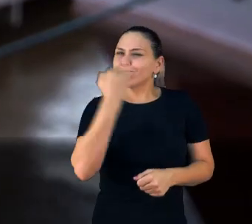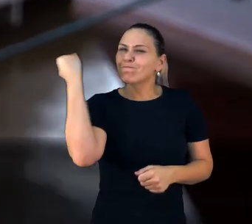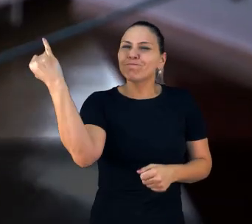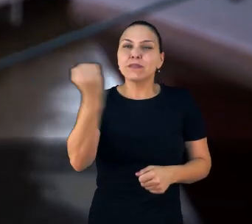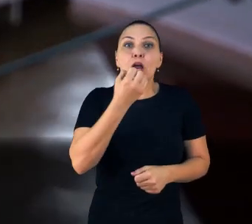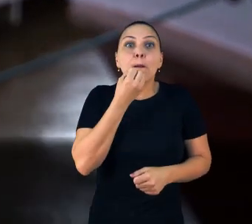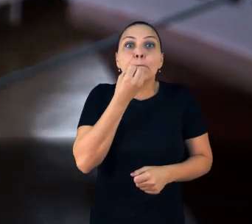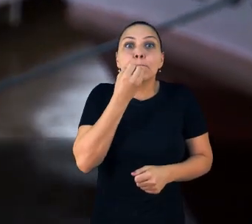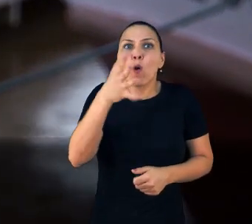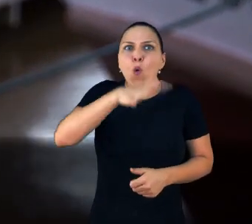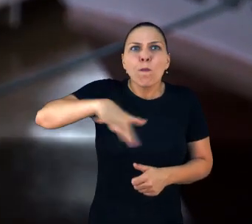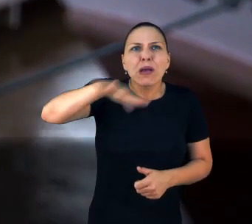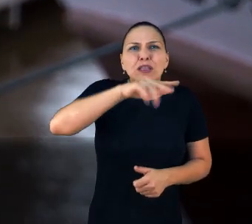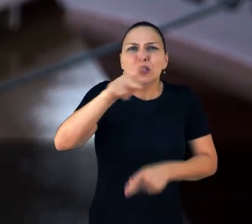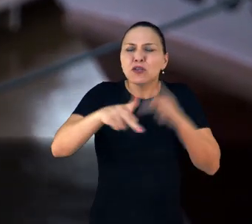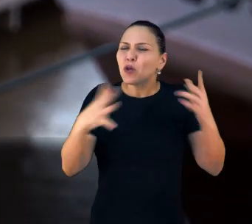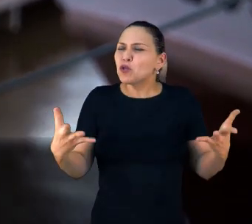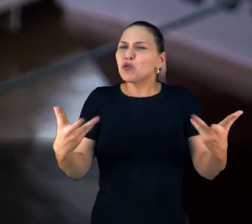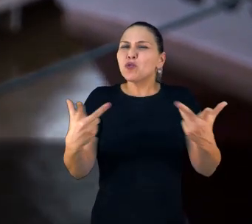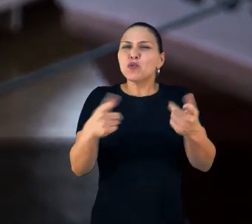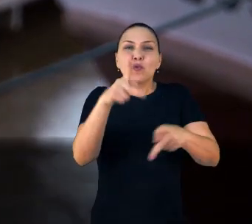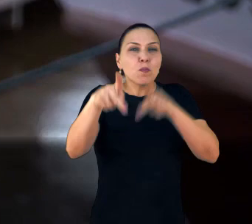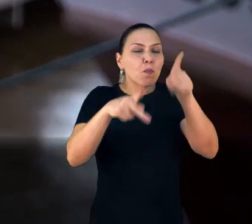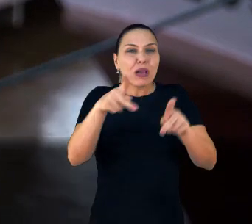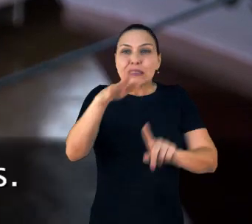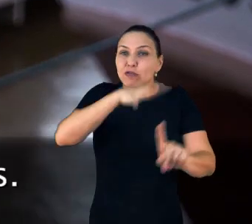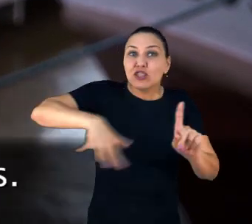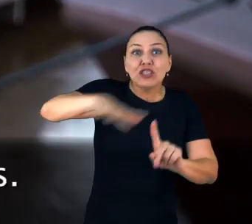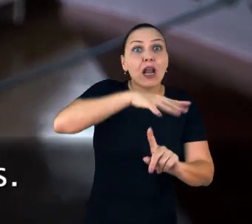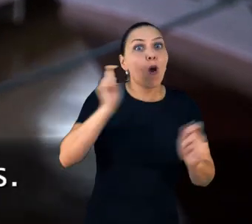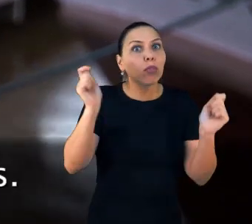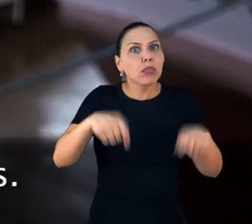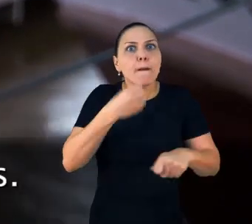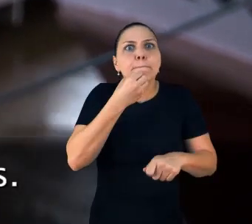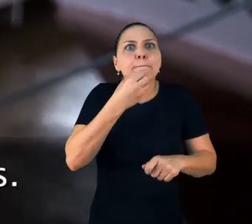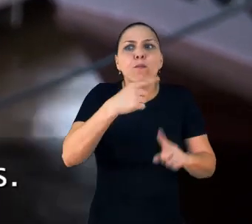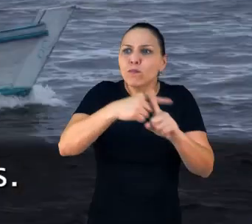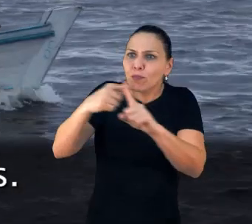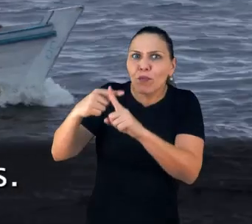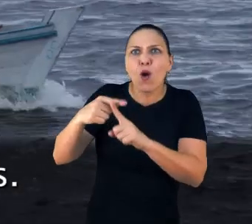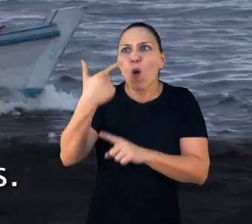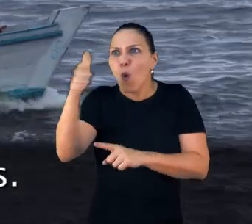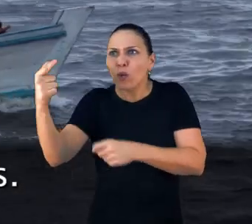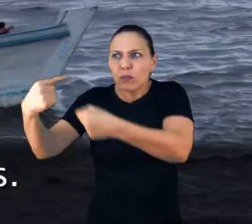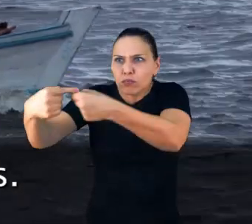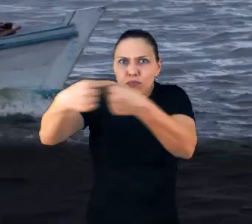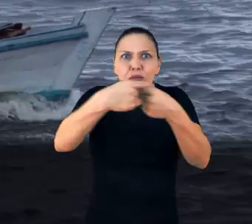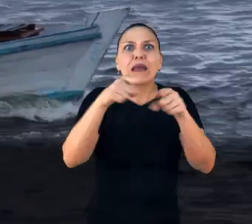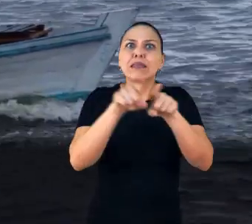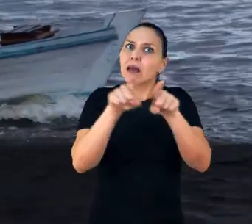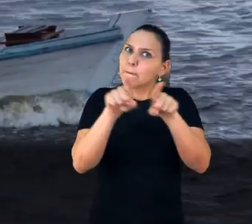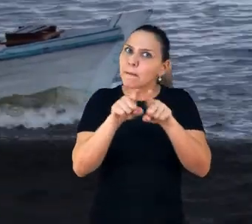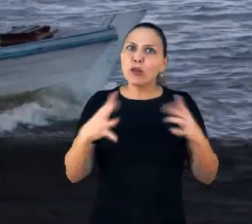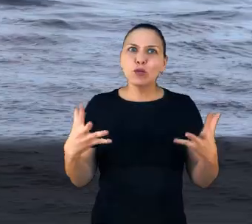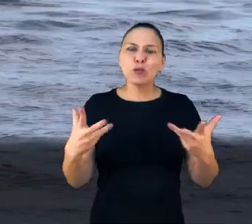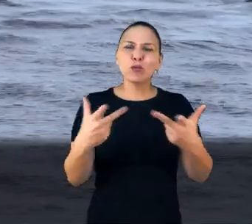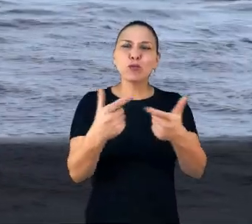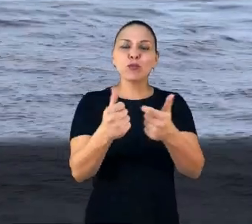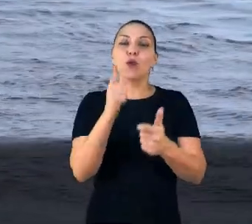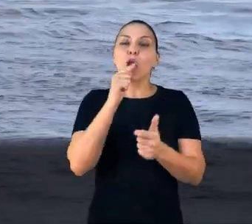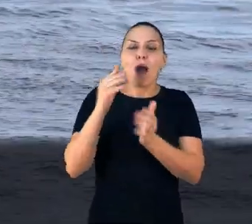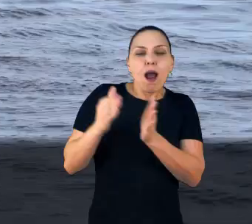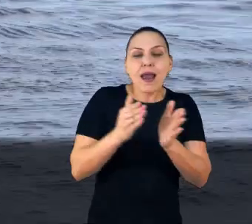é um benefício que traz a toda a população geral, entendeu? Tanto do nosso município como de outros municípios. Os rios são as